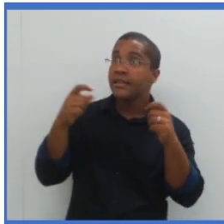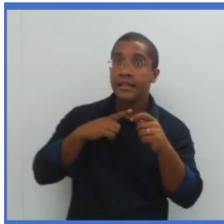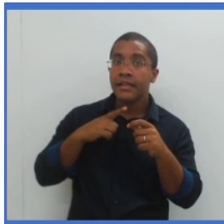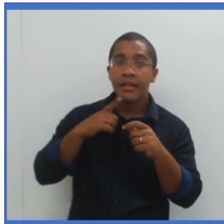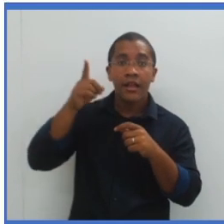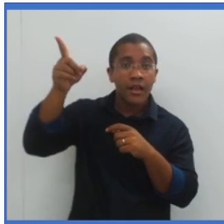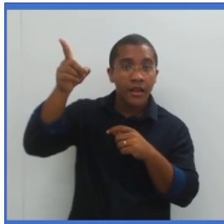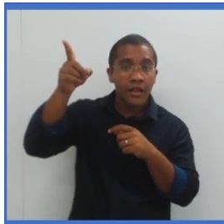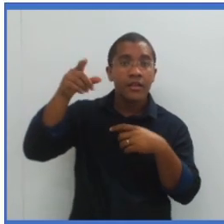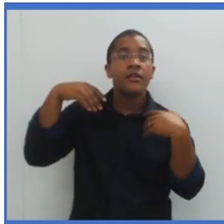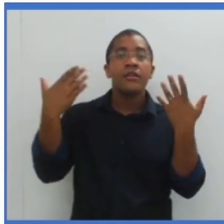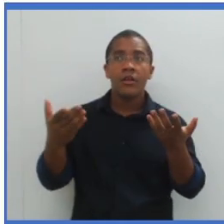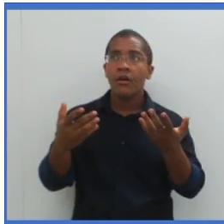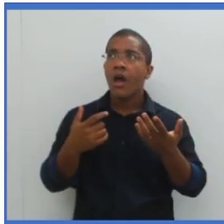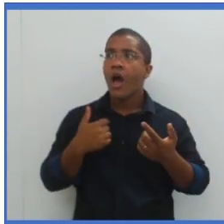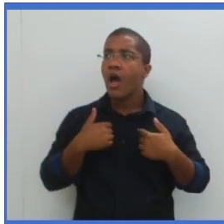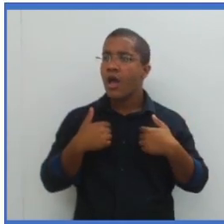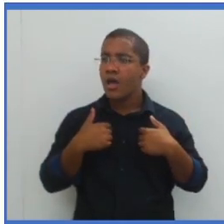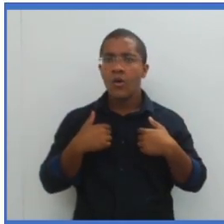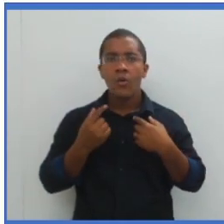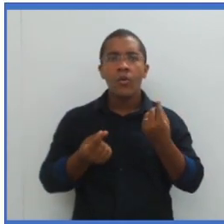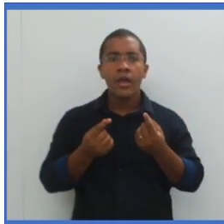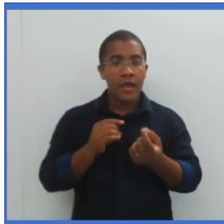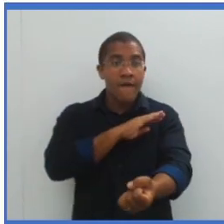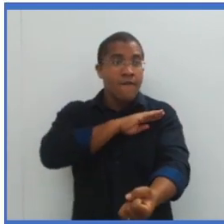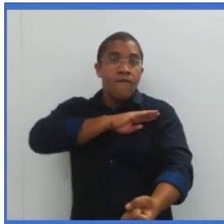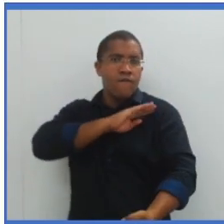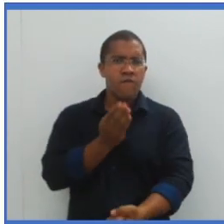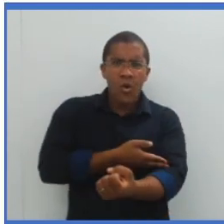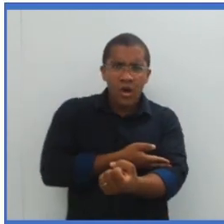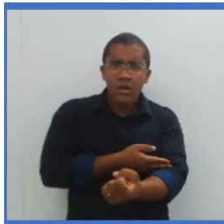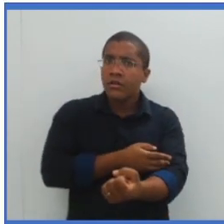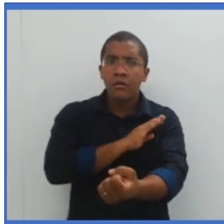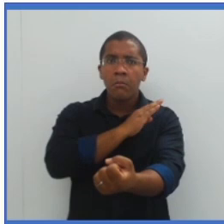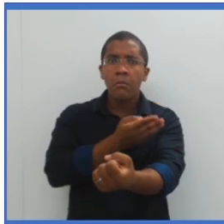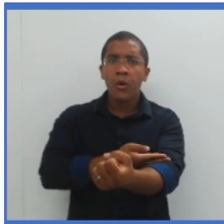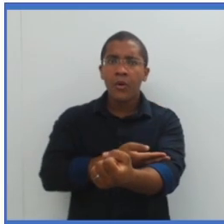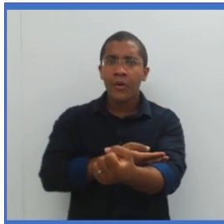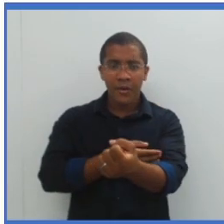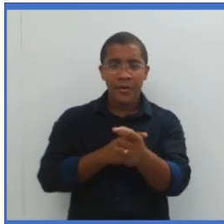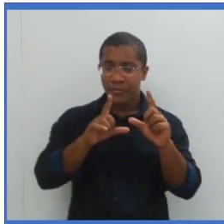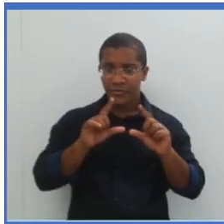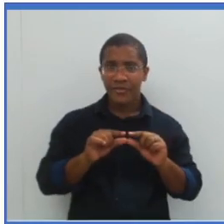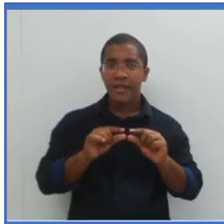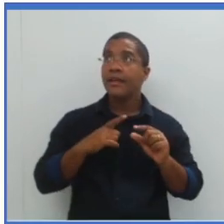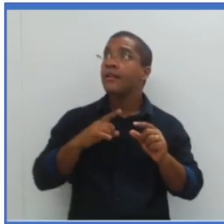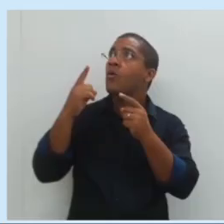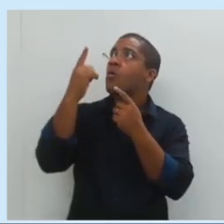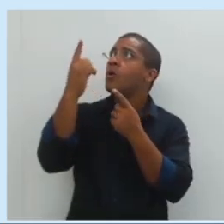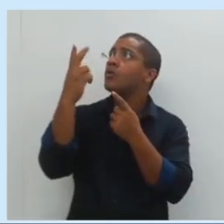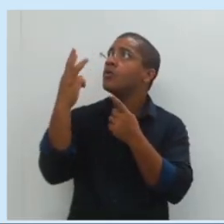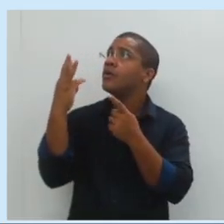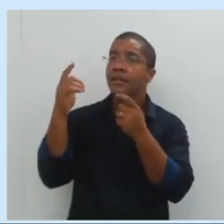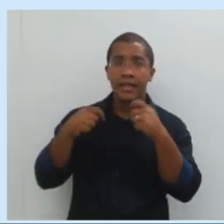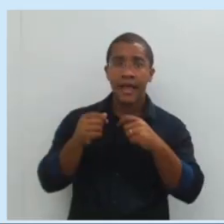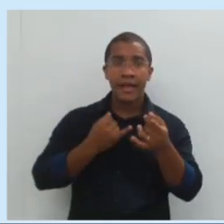eu tiver, significa que menor será a força aplicada. Mais